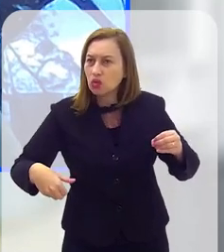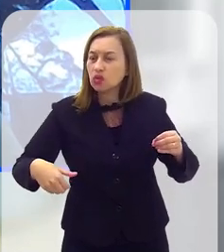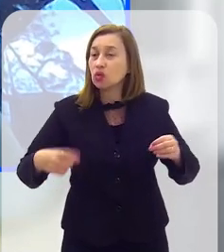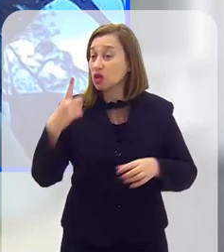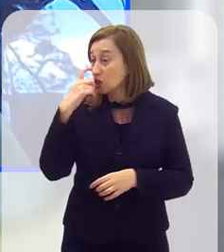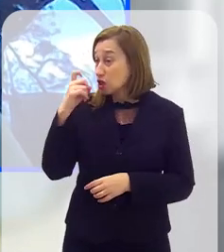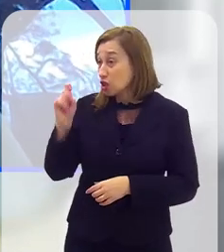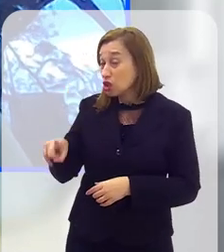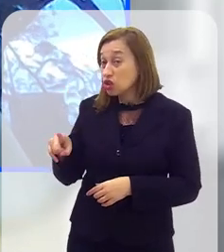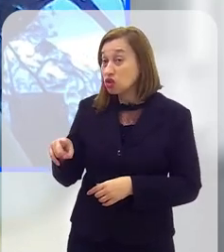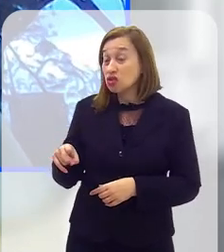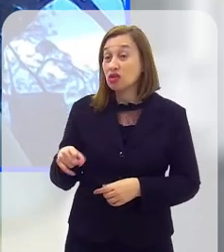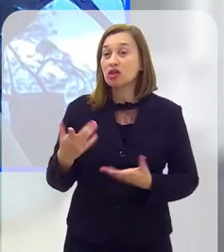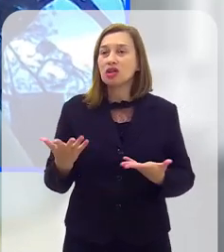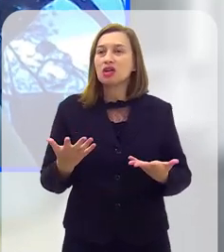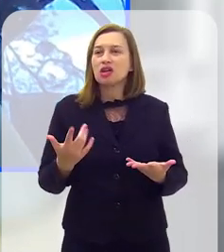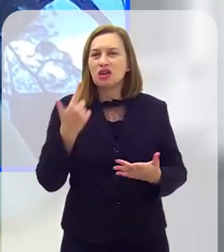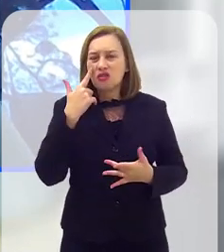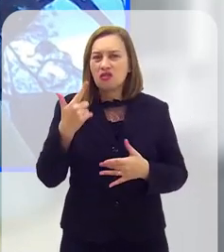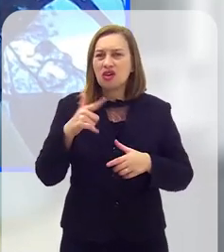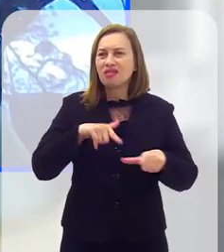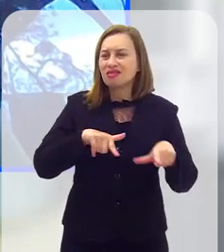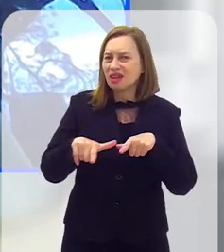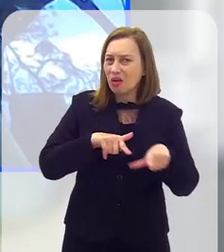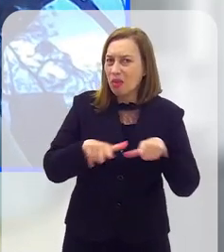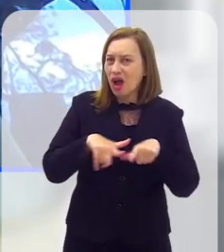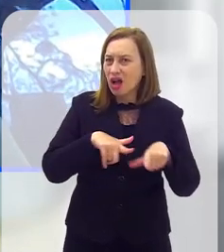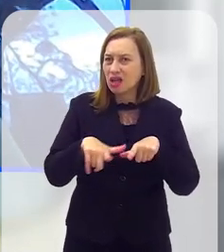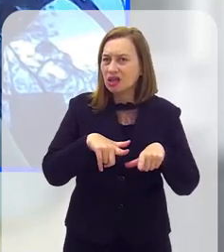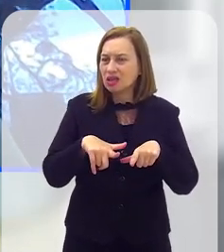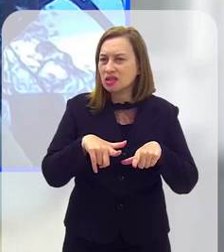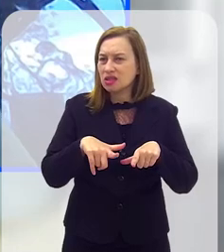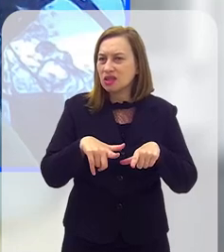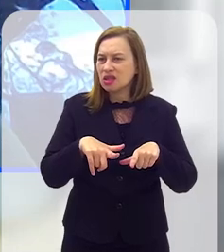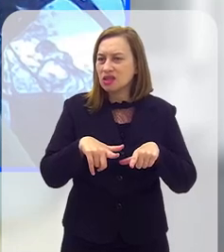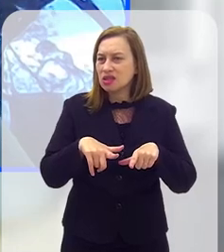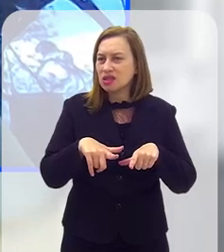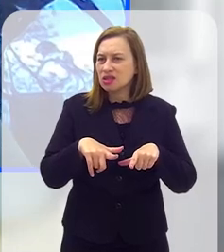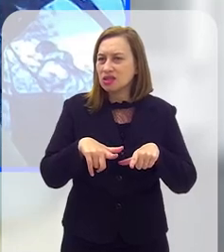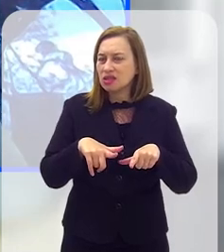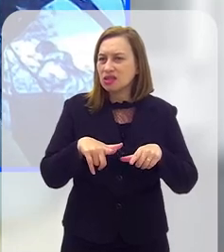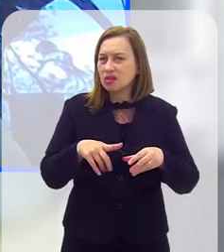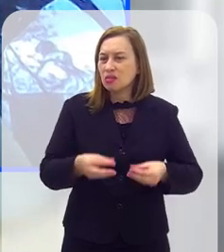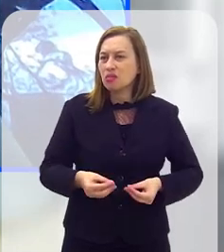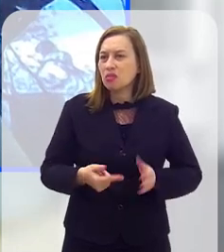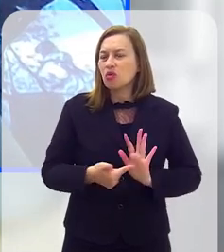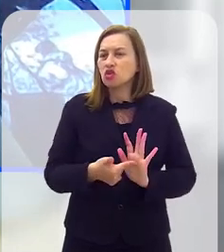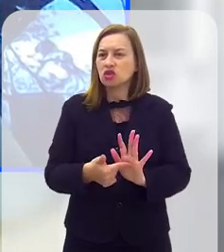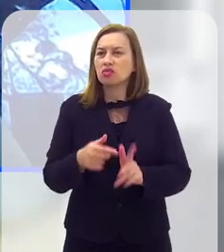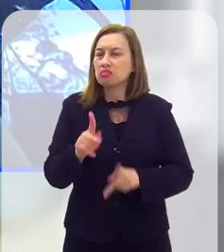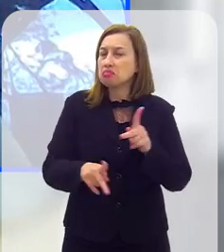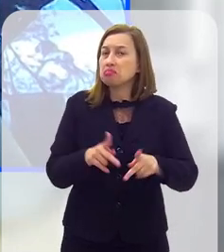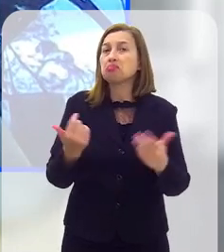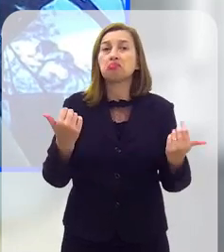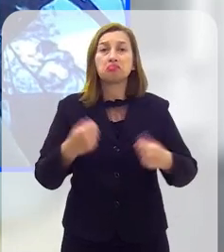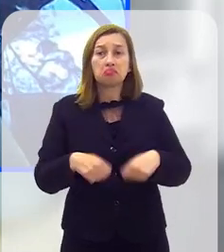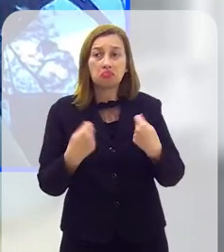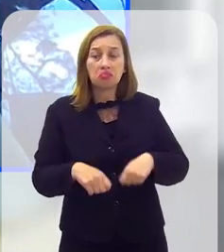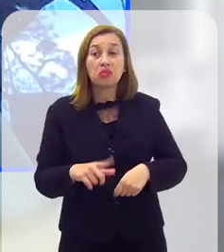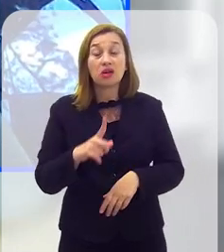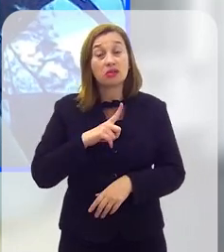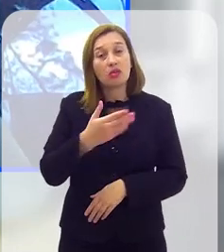e resíduos sólidos. E com isso, criar a viabilidade sobre os serviços que estão sendo disponibilizados àquela